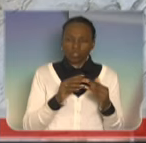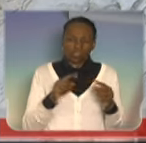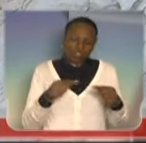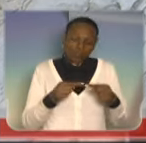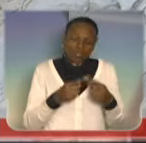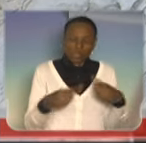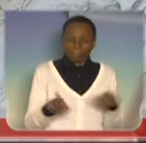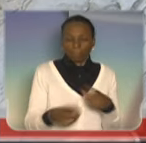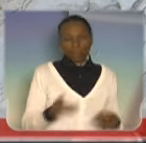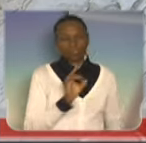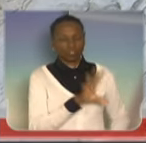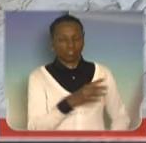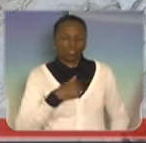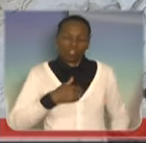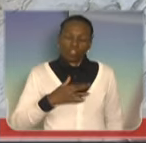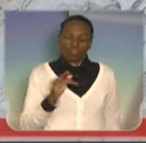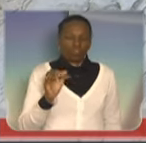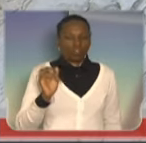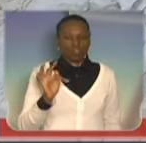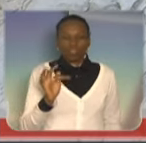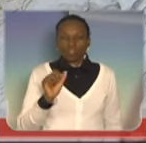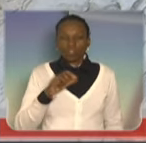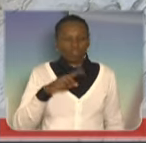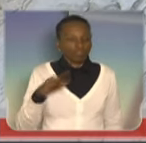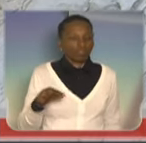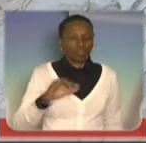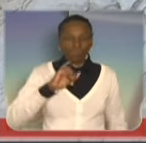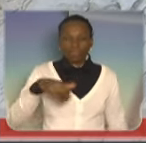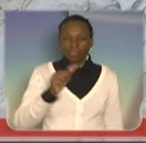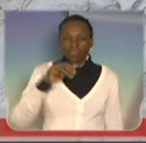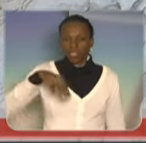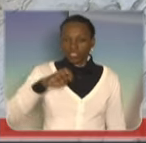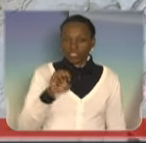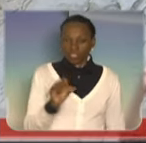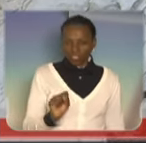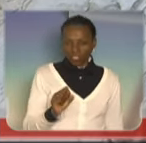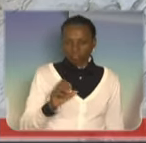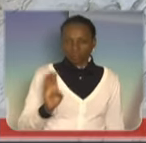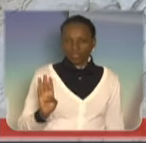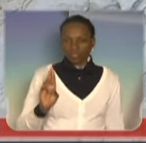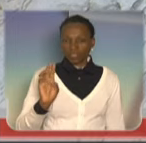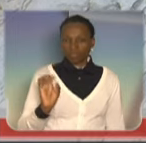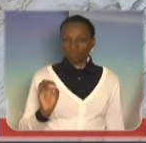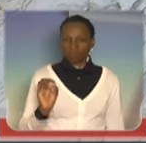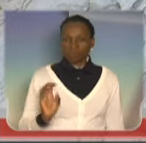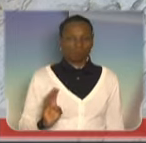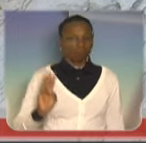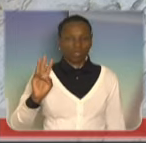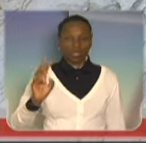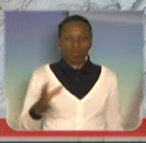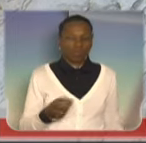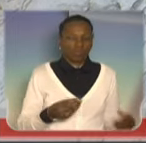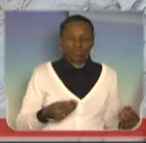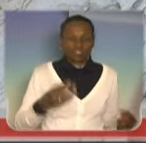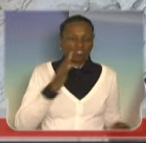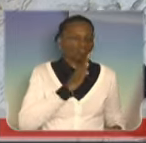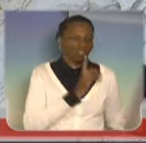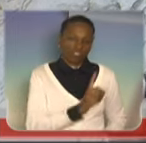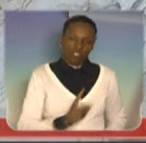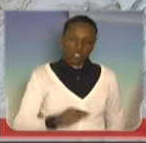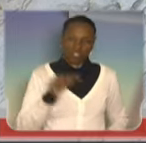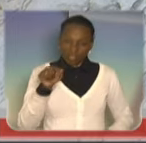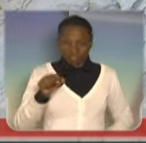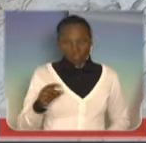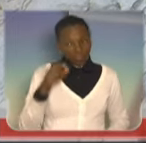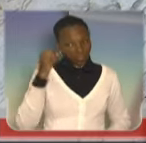fã do James Brown, quem curte James Brown sabe que é o funk americano. Aliás, muita gente nem sabe o é isso, né? Fala por falar, mas a senhora é